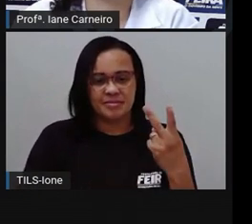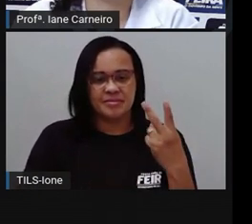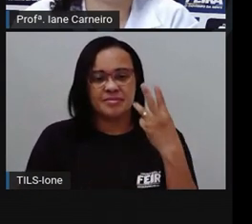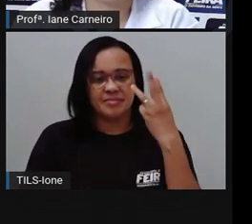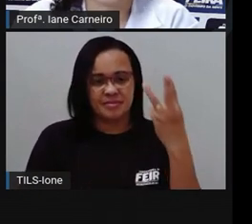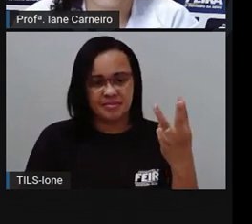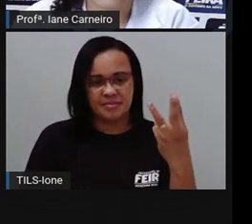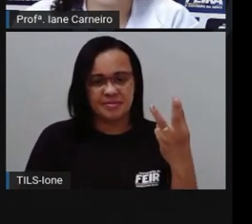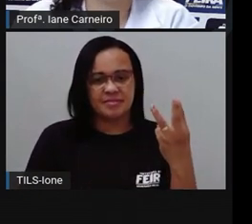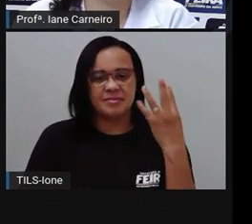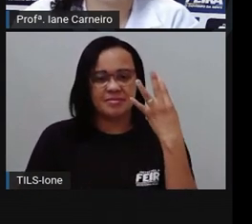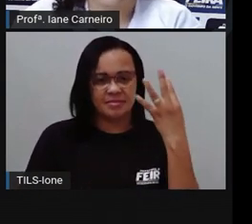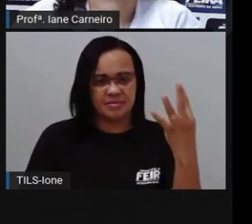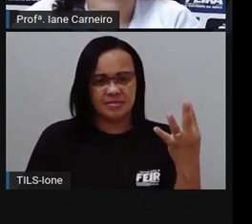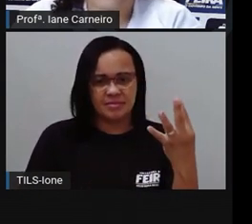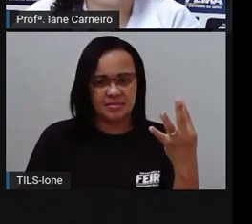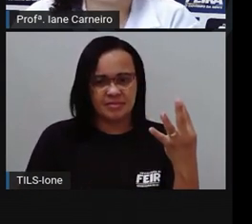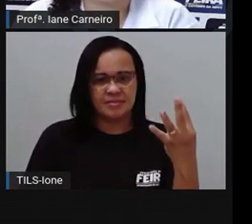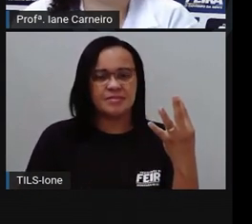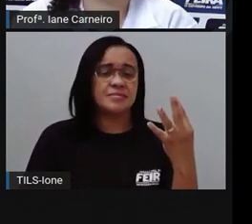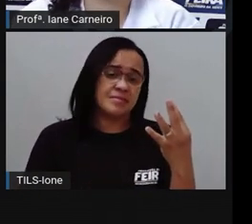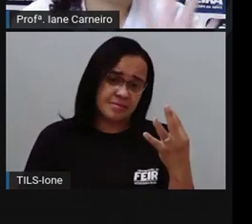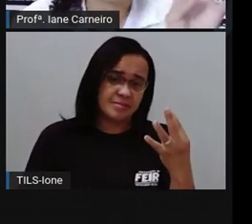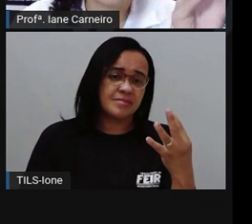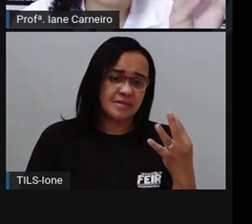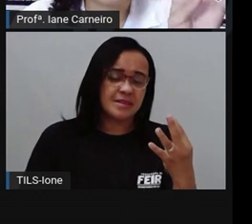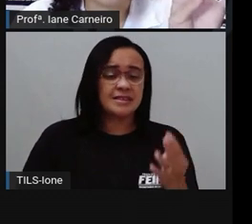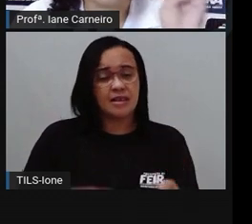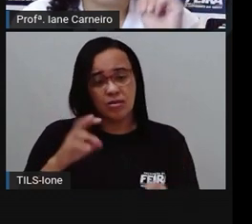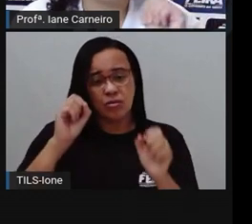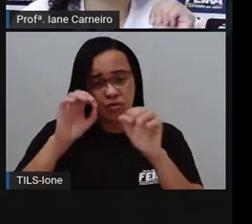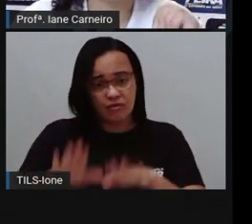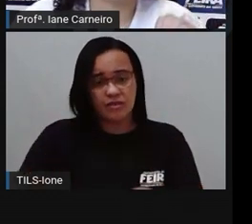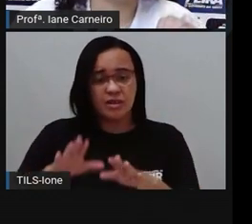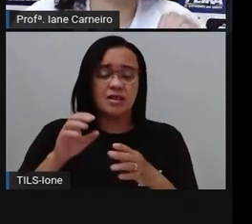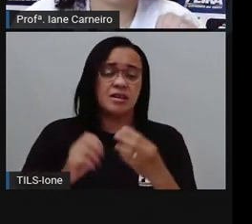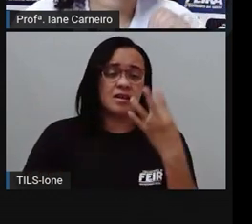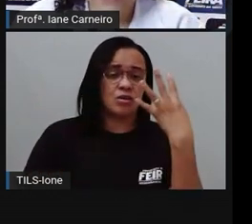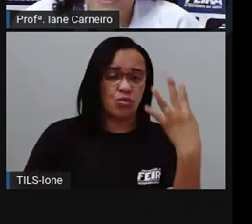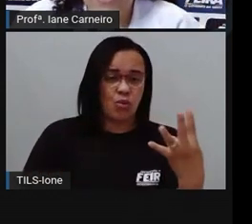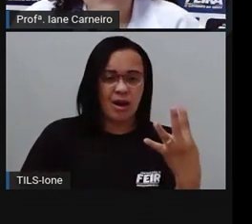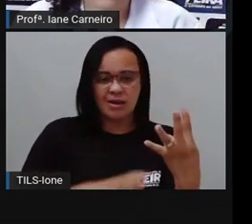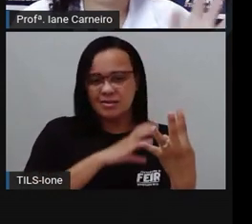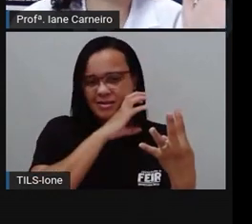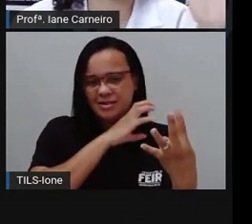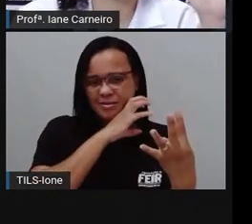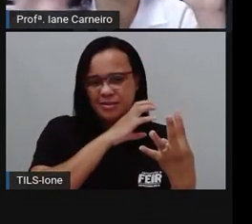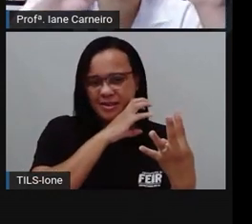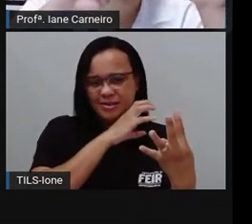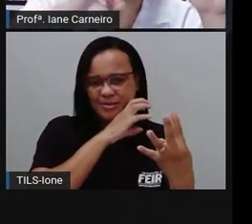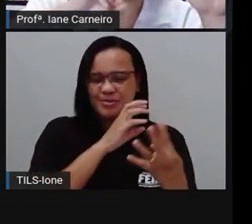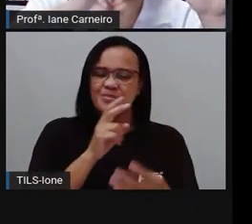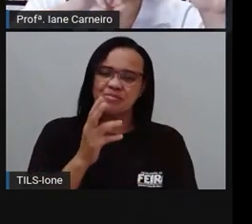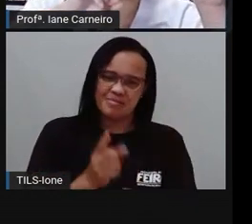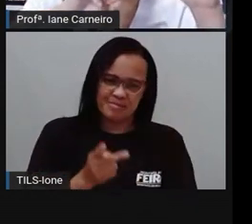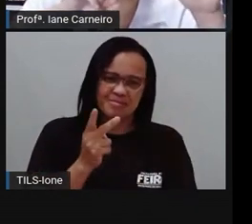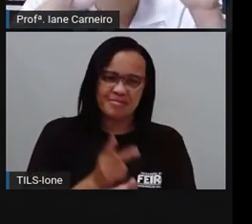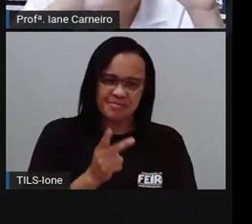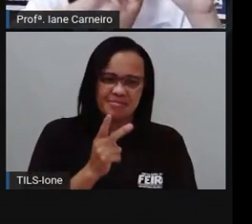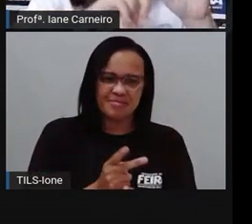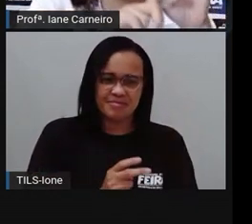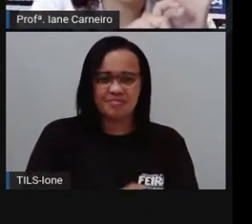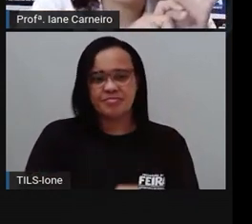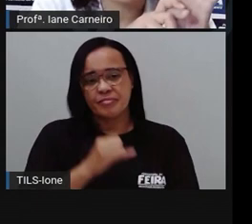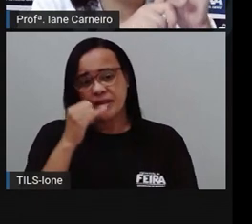dois, três, quatro. Ficariam quatro animais, certo? Então, se eu tiver seis e tirar